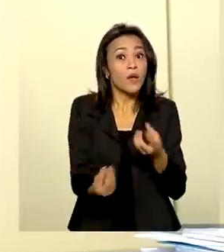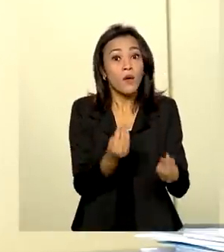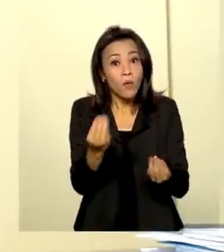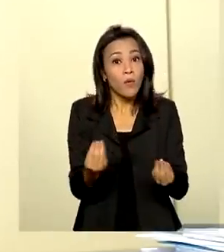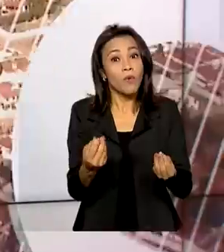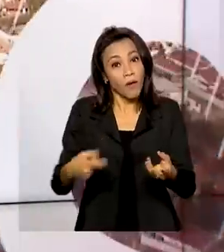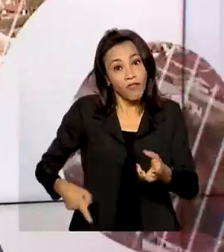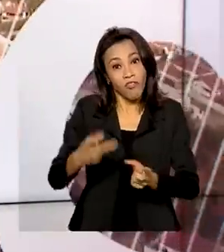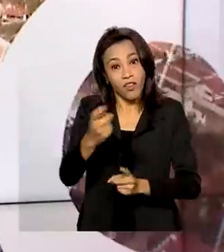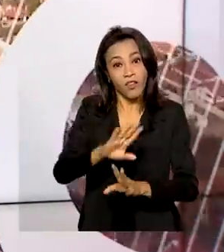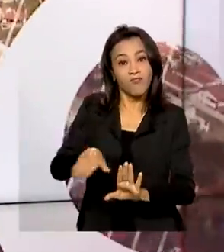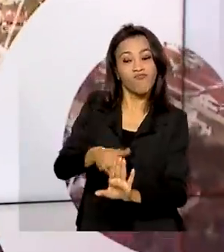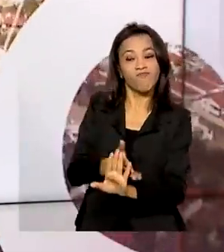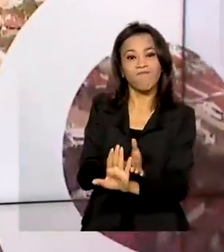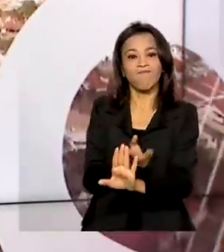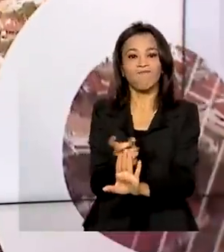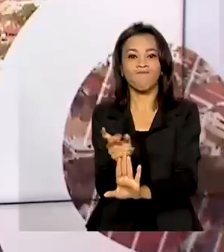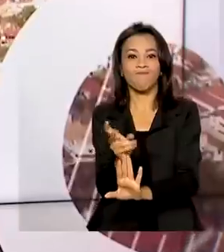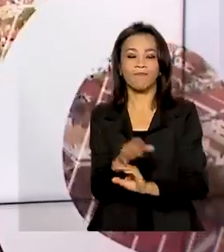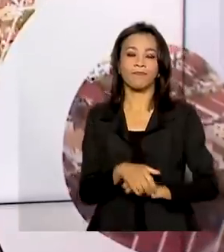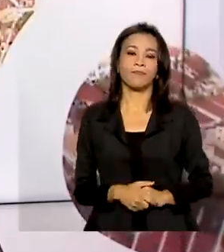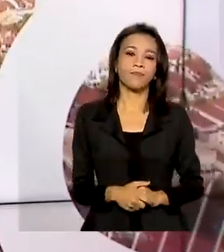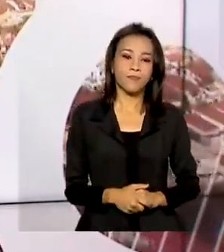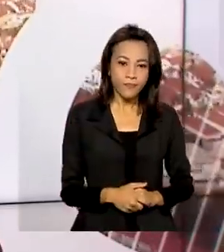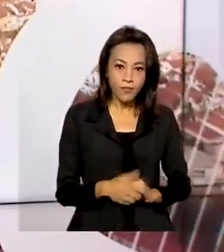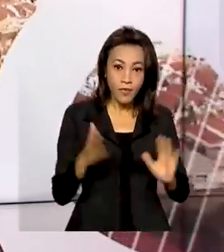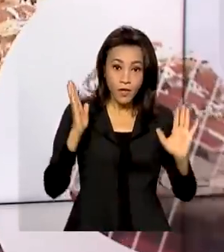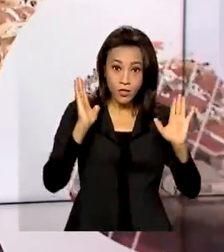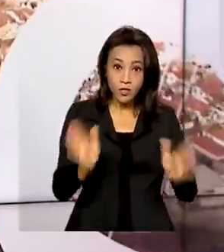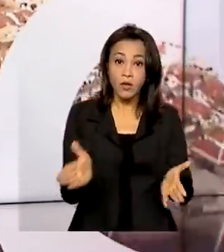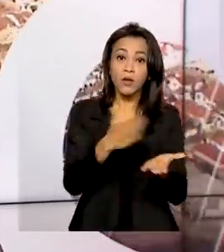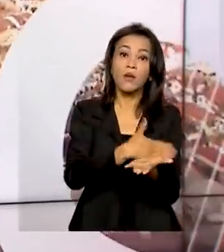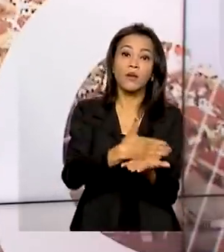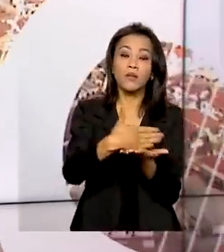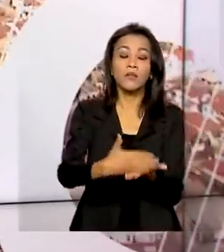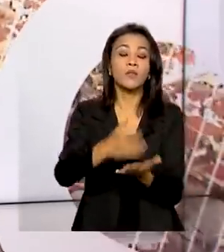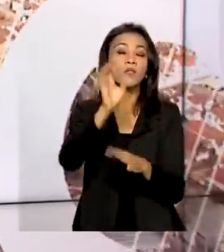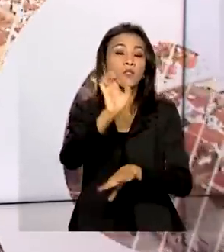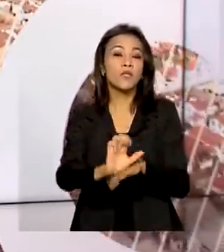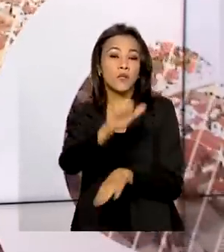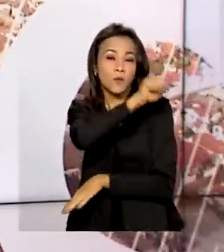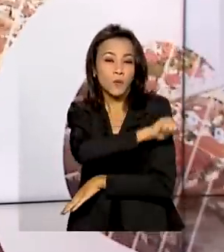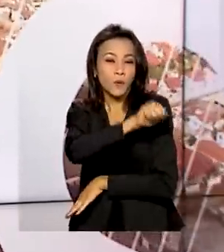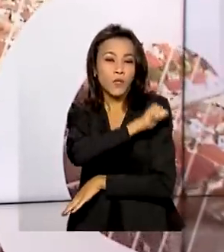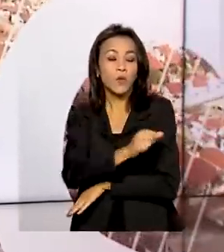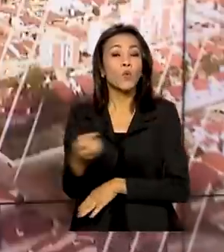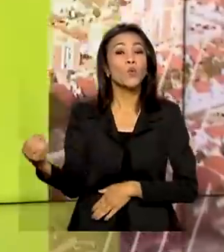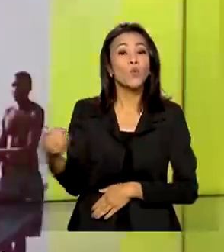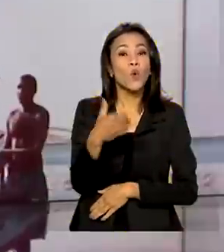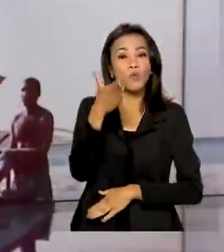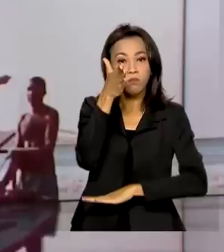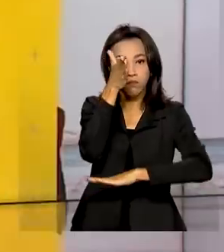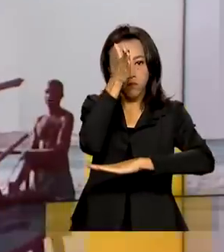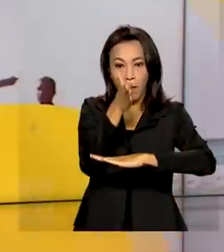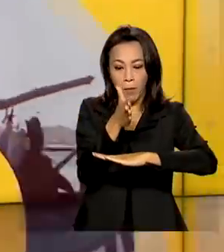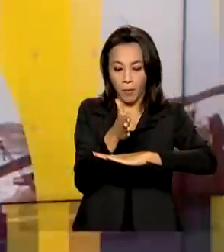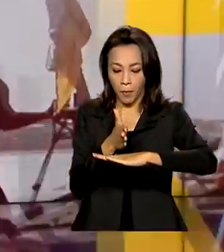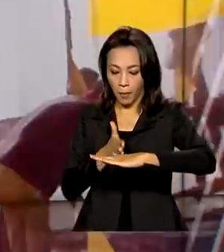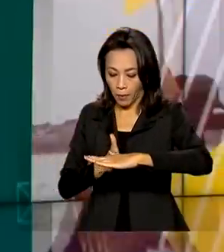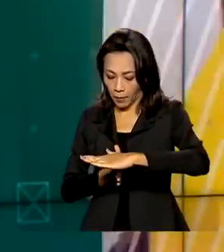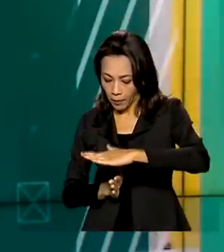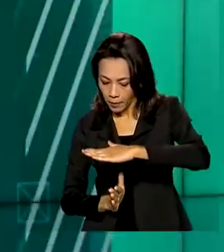contrabando. Entrou em operação no Rio de Janeiro o novo submarino S-40 Riachuelo.